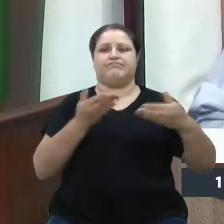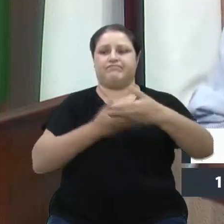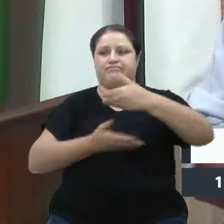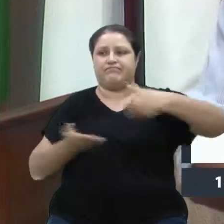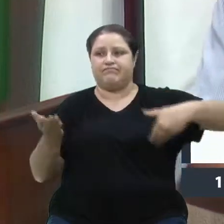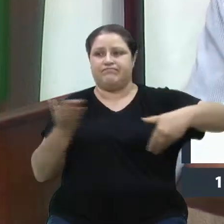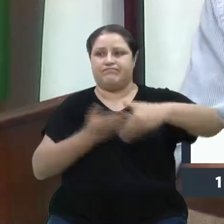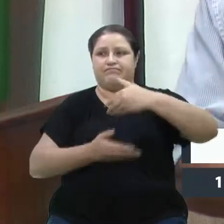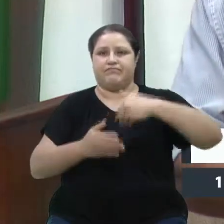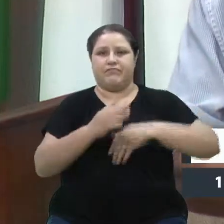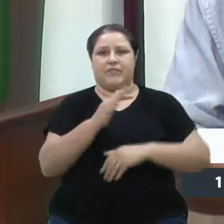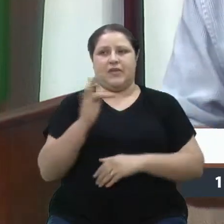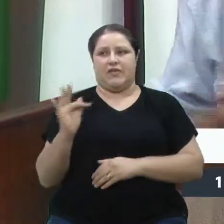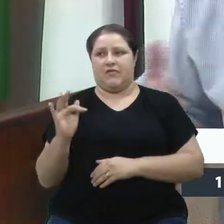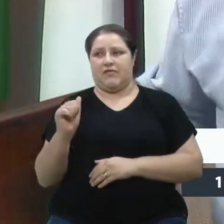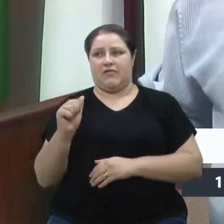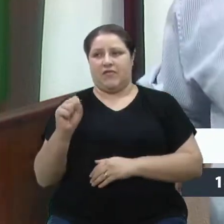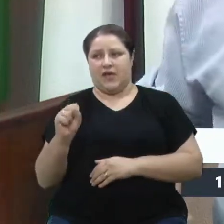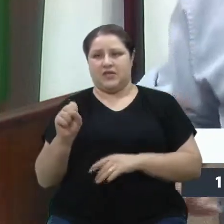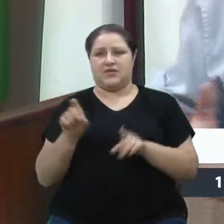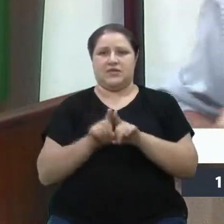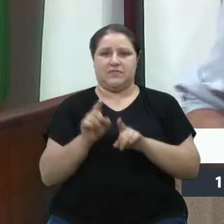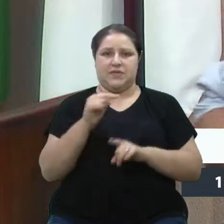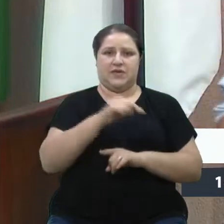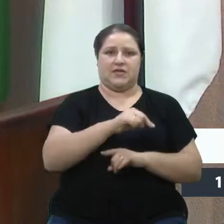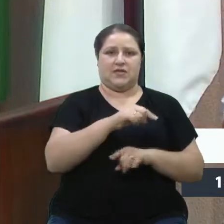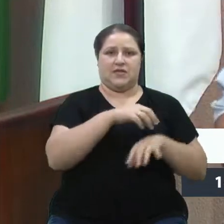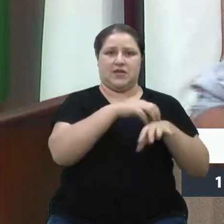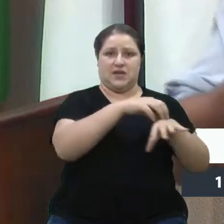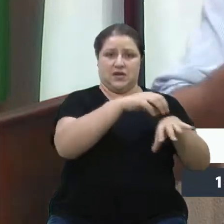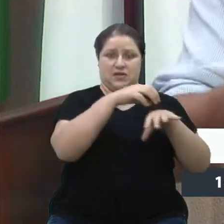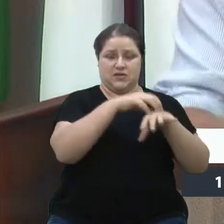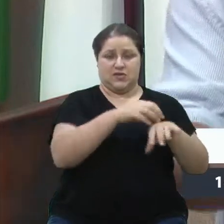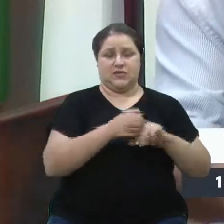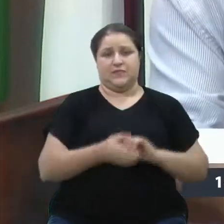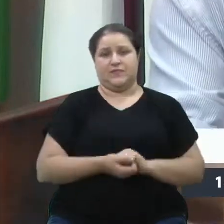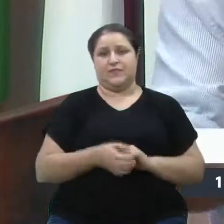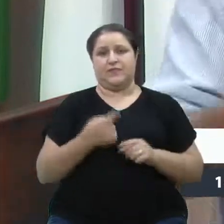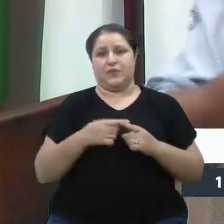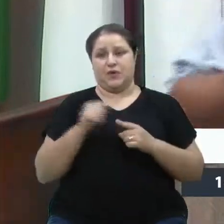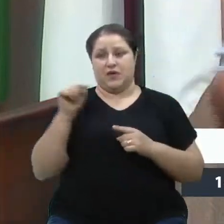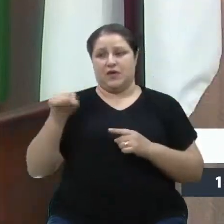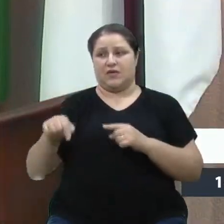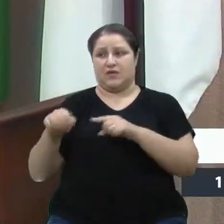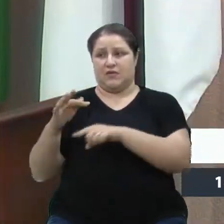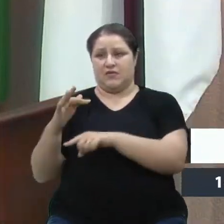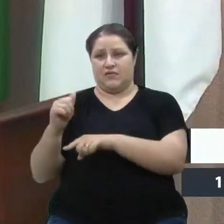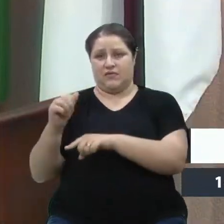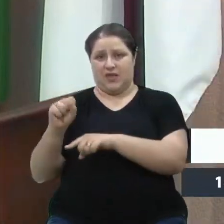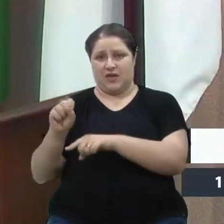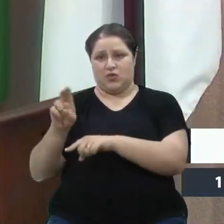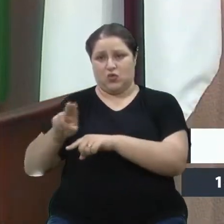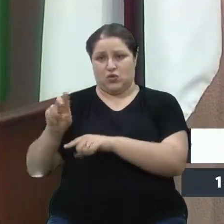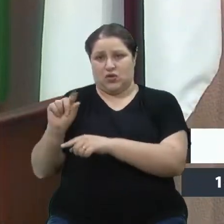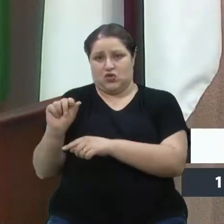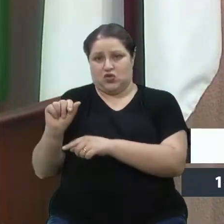para que aquela rúbrica que hoje a FAS utiliza para comprar passagens